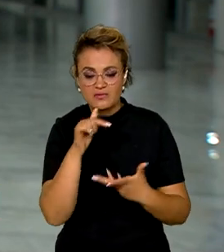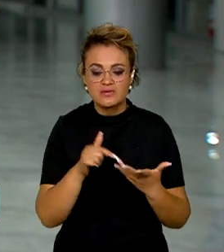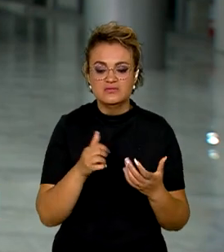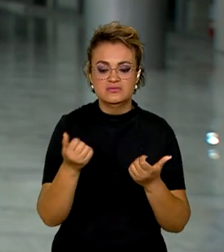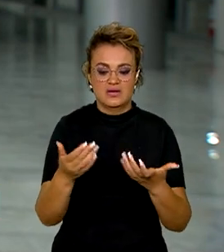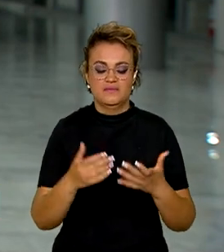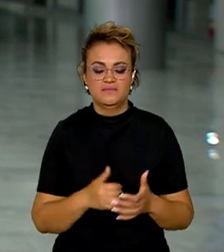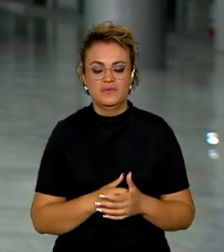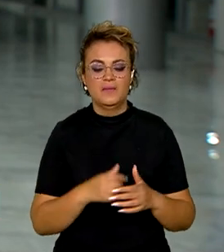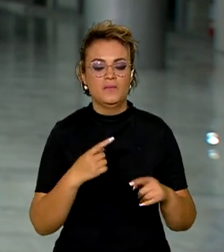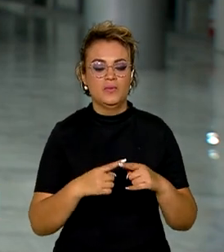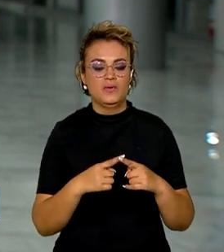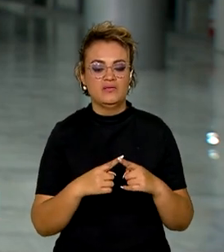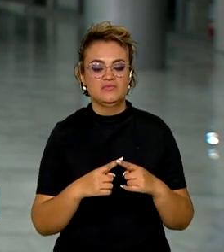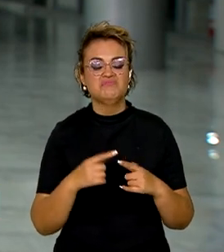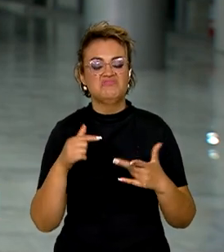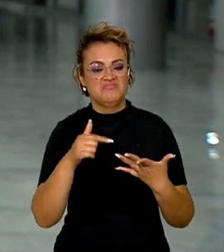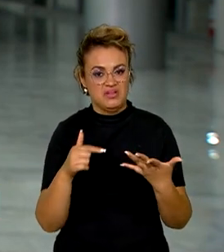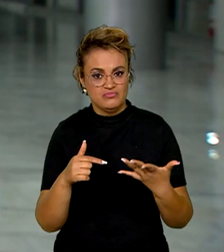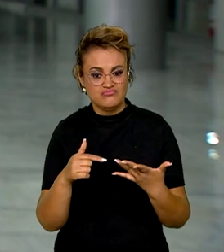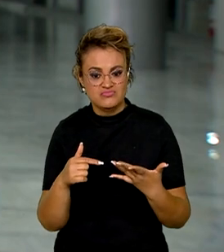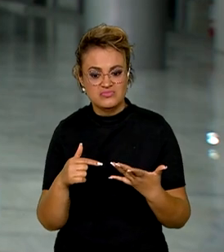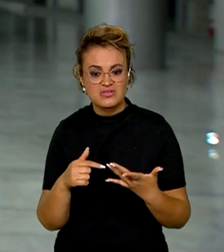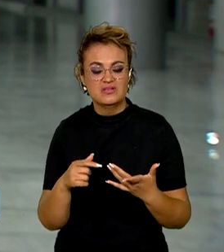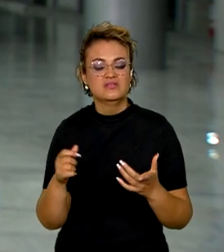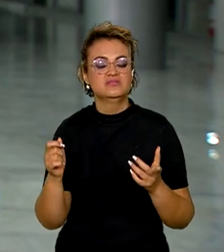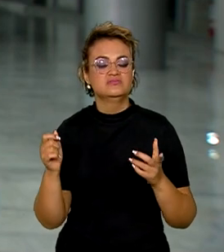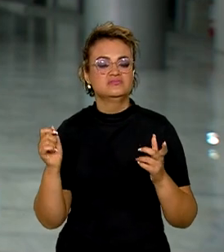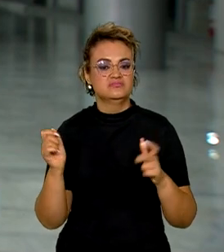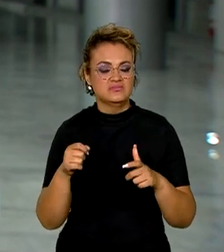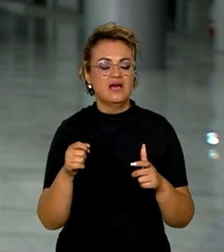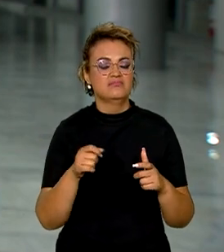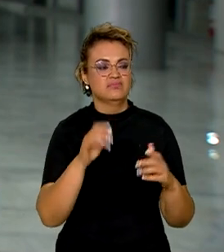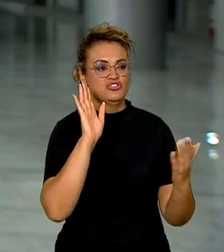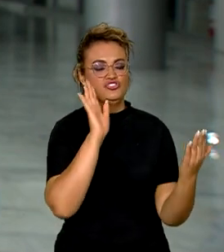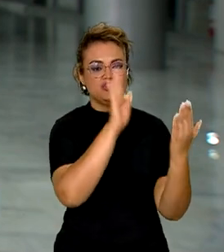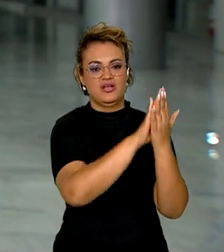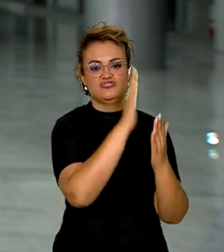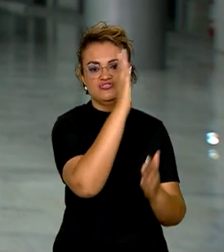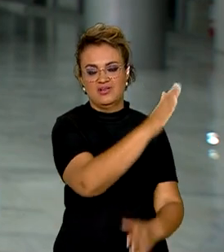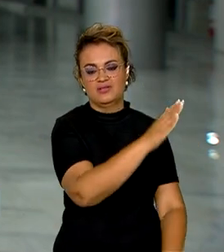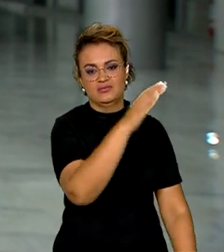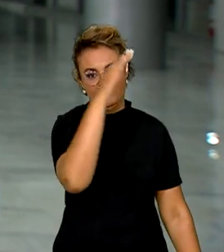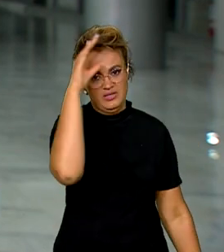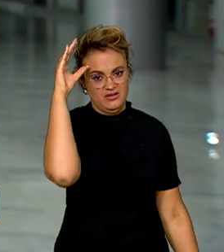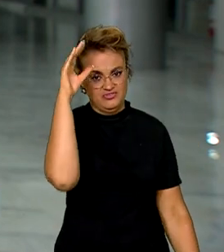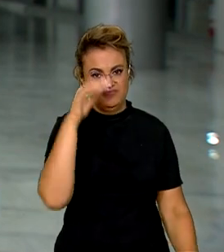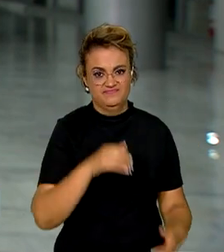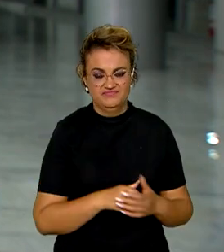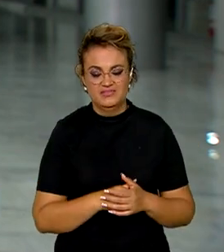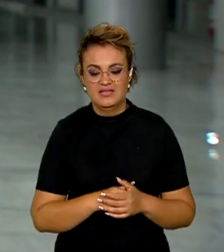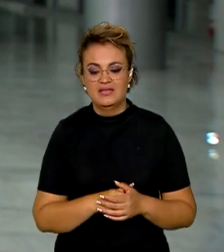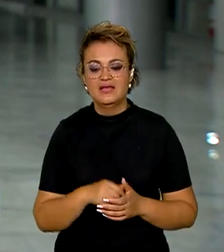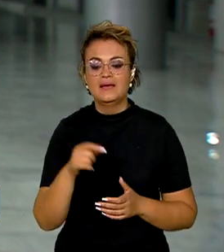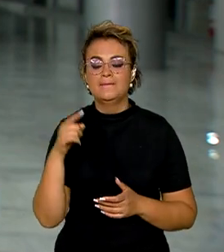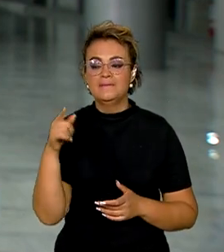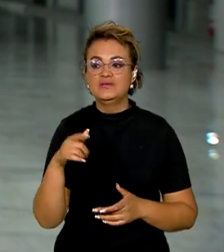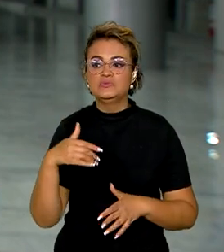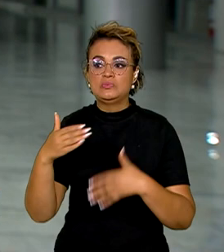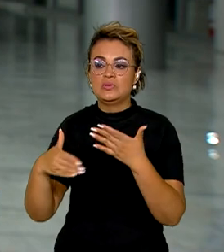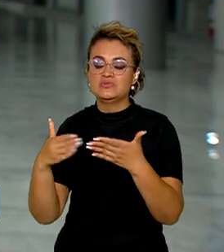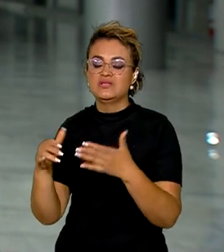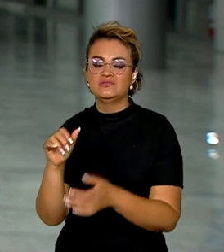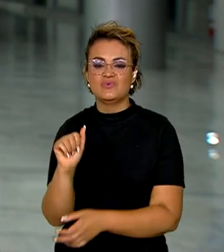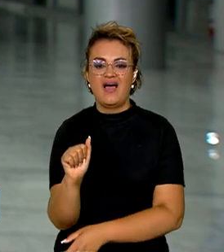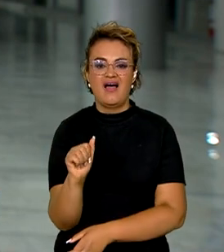entregas, já que as encomendas poderão seguir diretamente para os consumidores. A medida também vai desafogar o processo